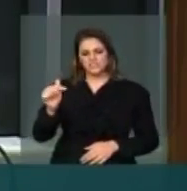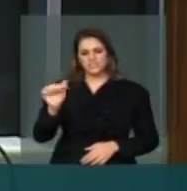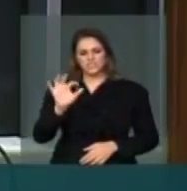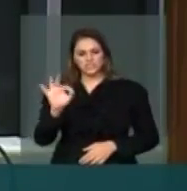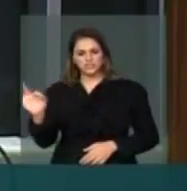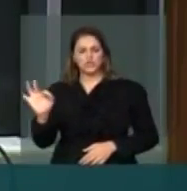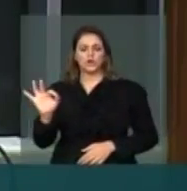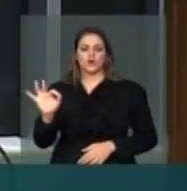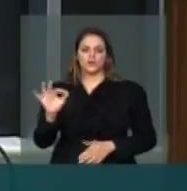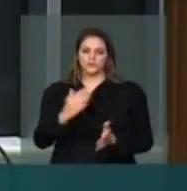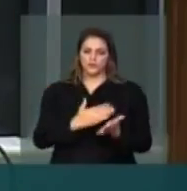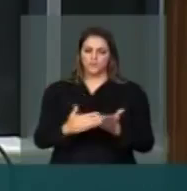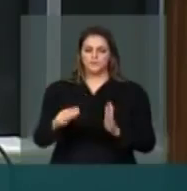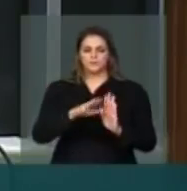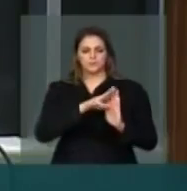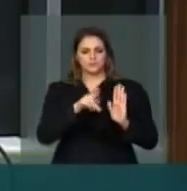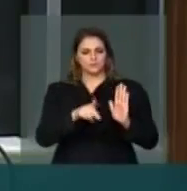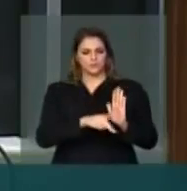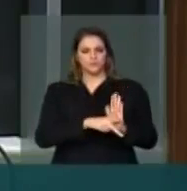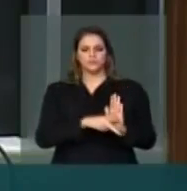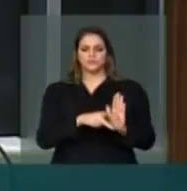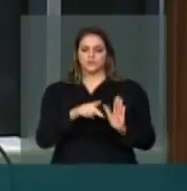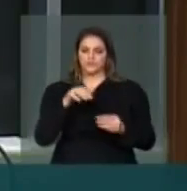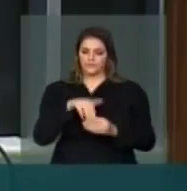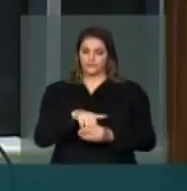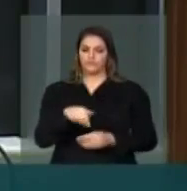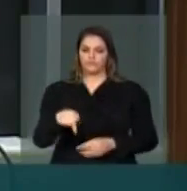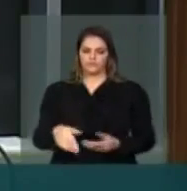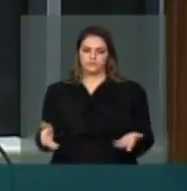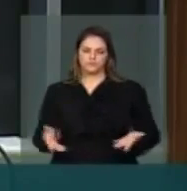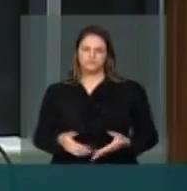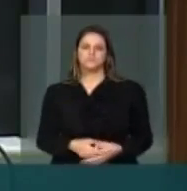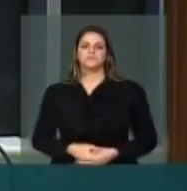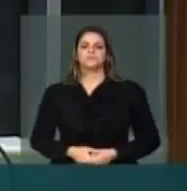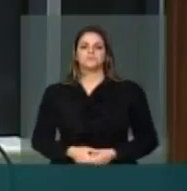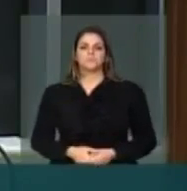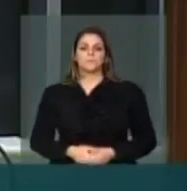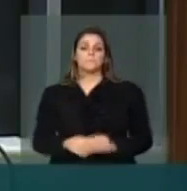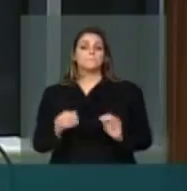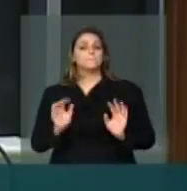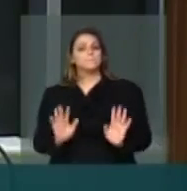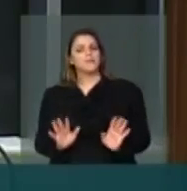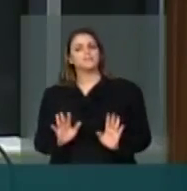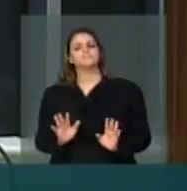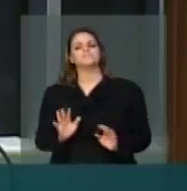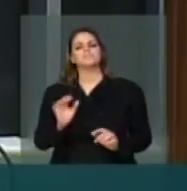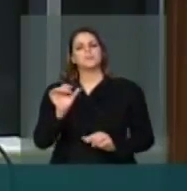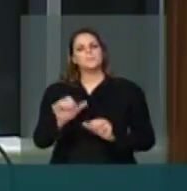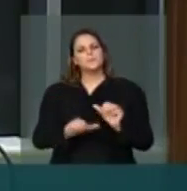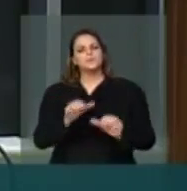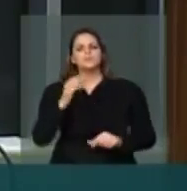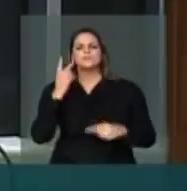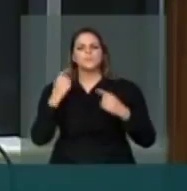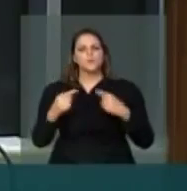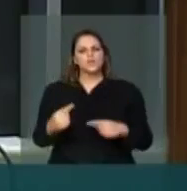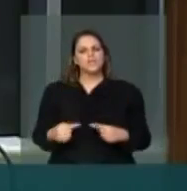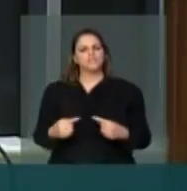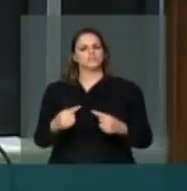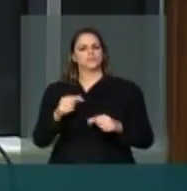apreciação da medida provisória que tranca a pauta. Mas, para dizer que reforma política, que é o tema